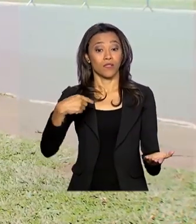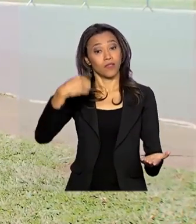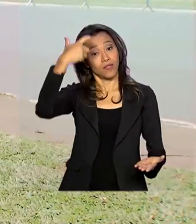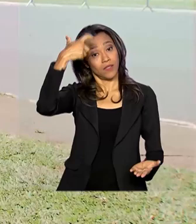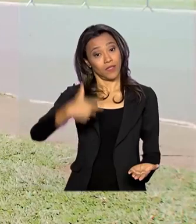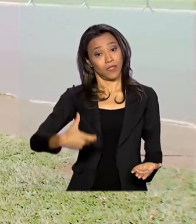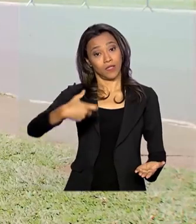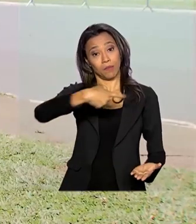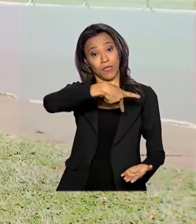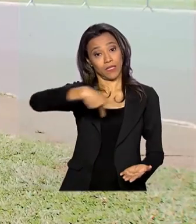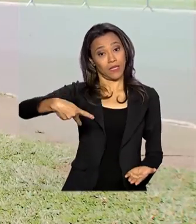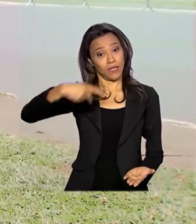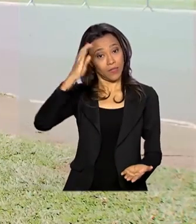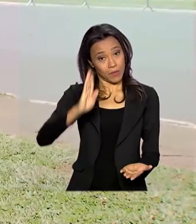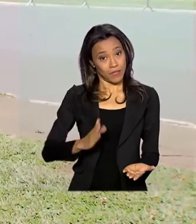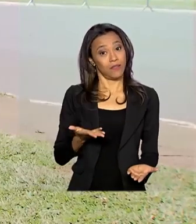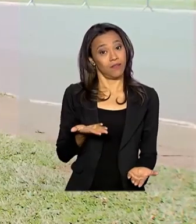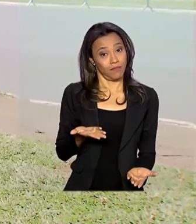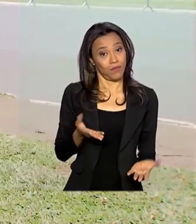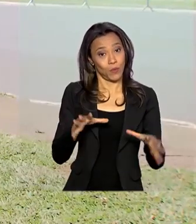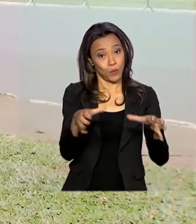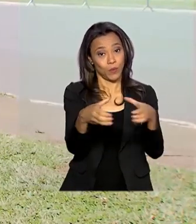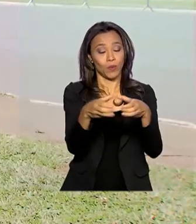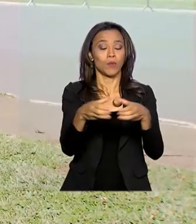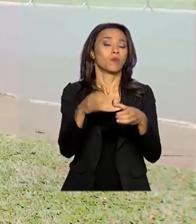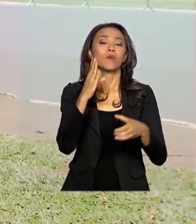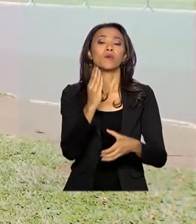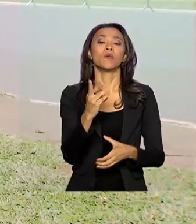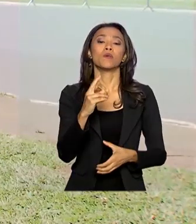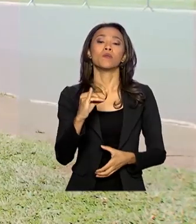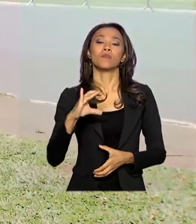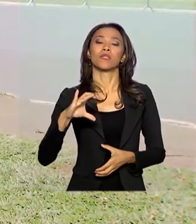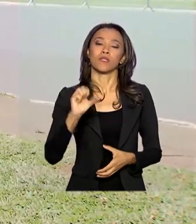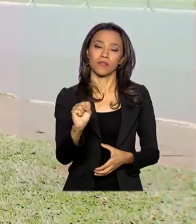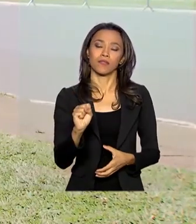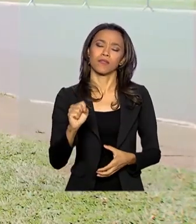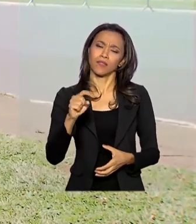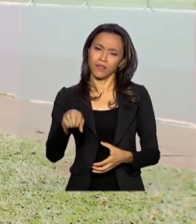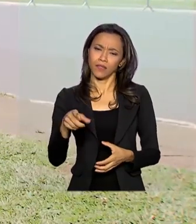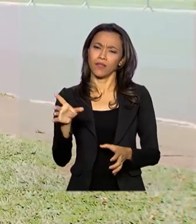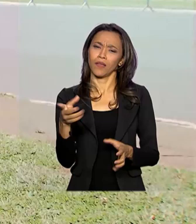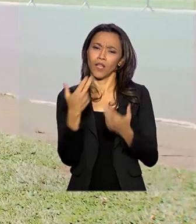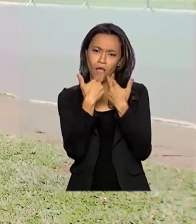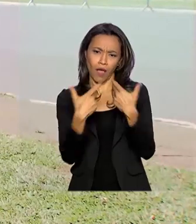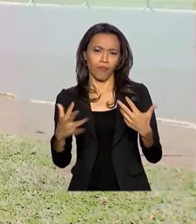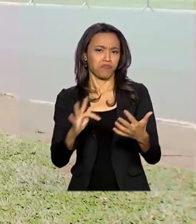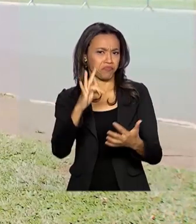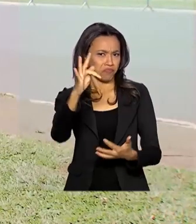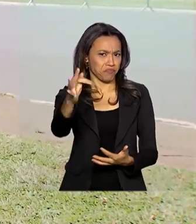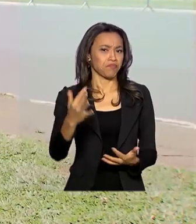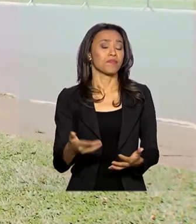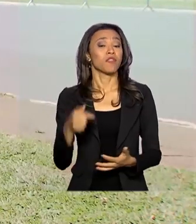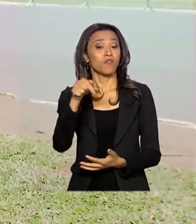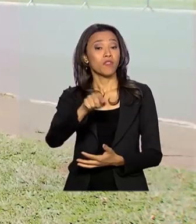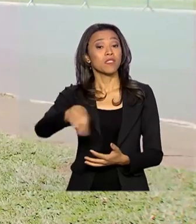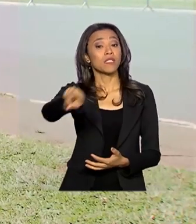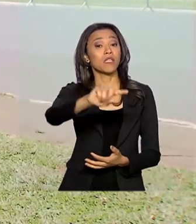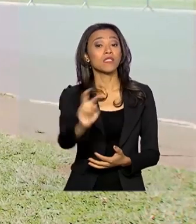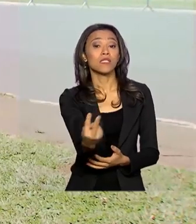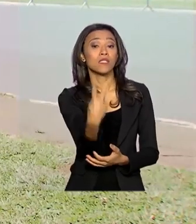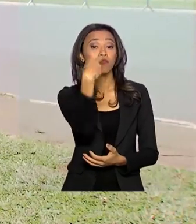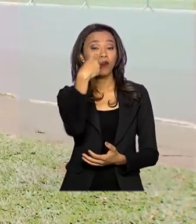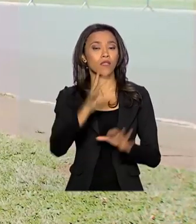E o foco deve ser o crescimento econômico para um futuro inovador. E pra você que nos acompanha aqui na TV Brasil, nós